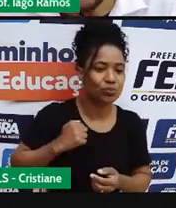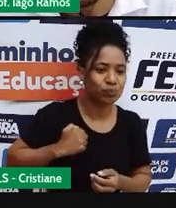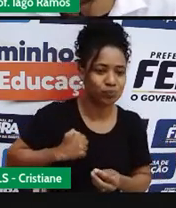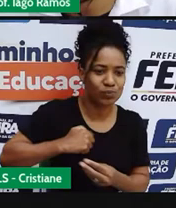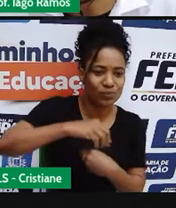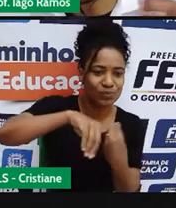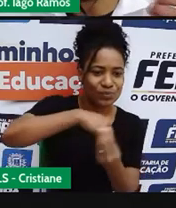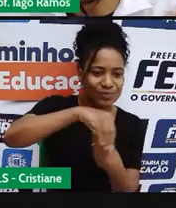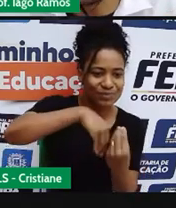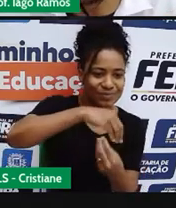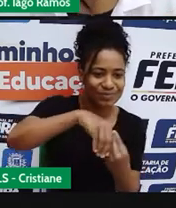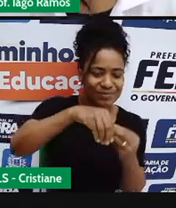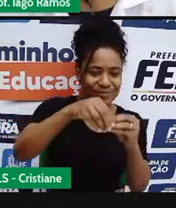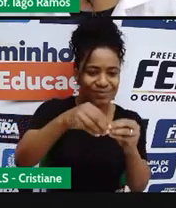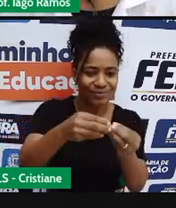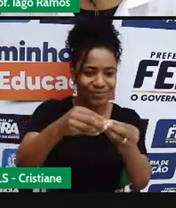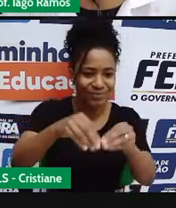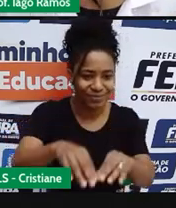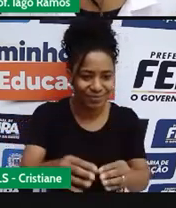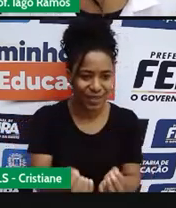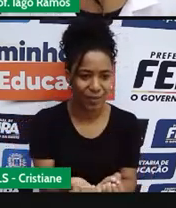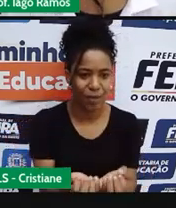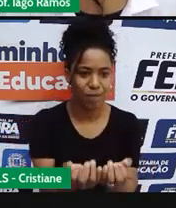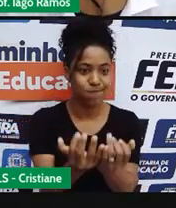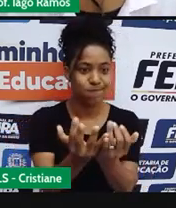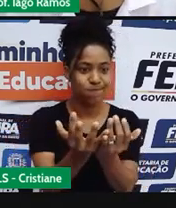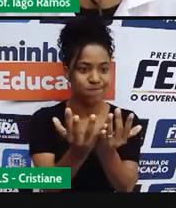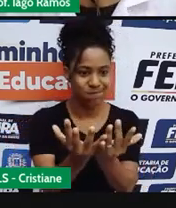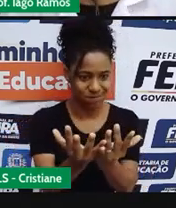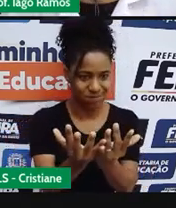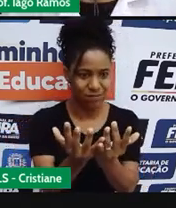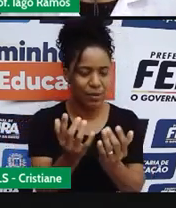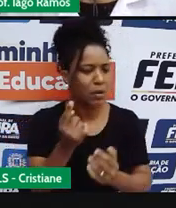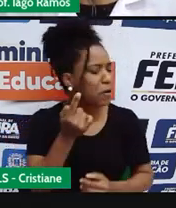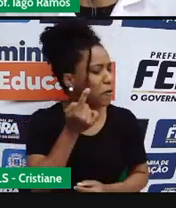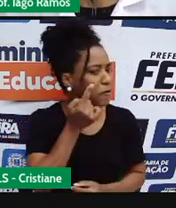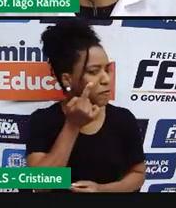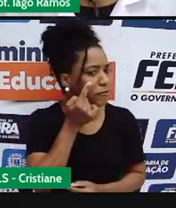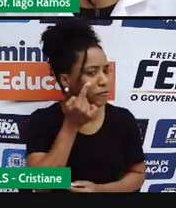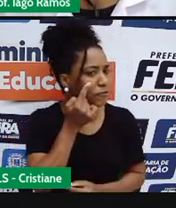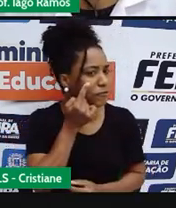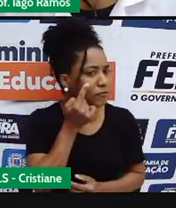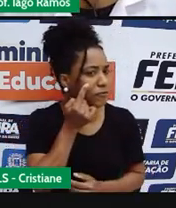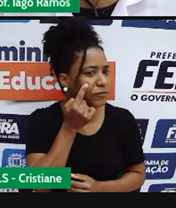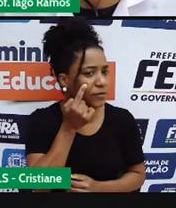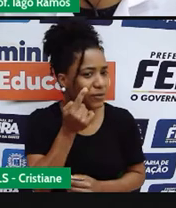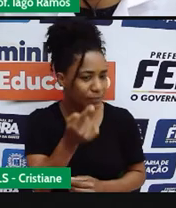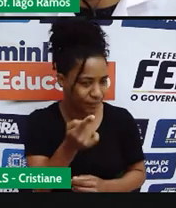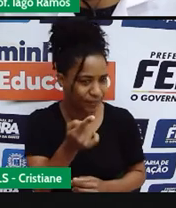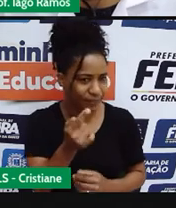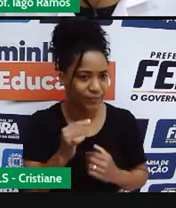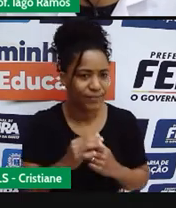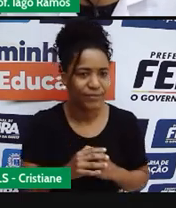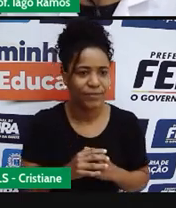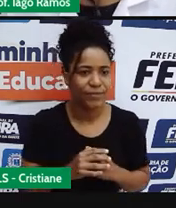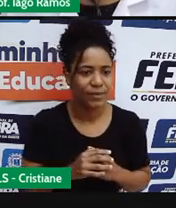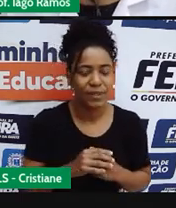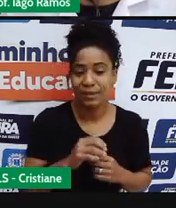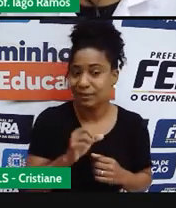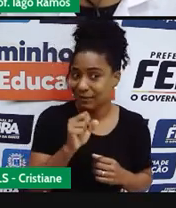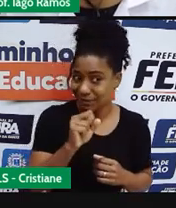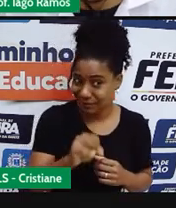Agora, pensa o seguinte, olha a pergunta. O que acontecerá caso seja